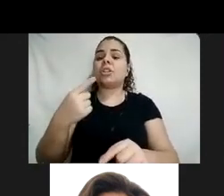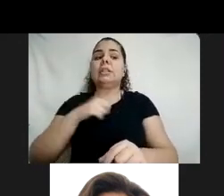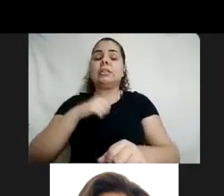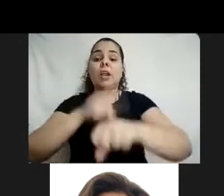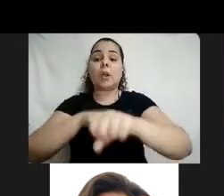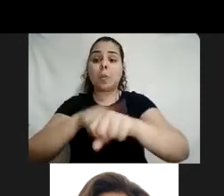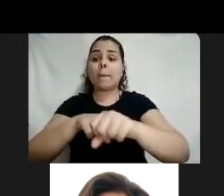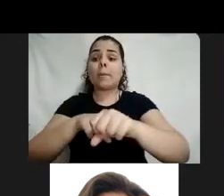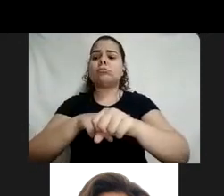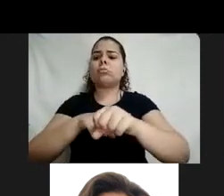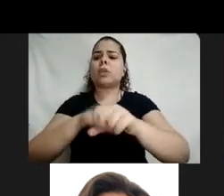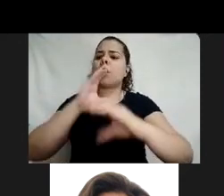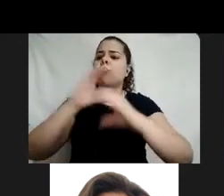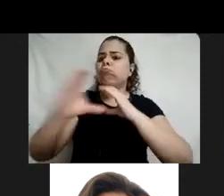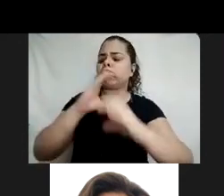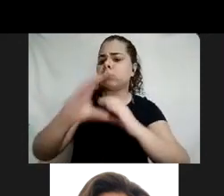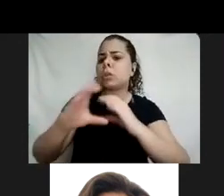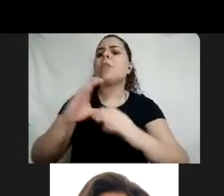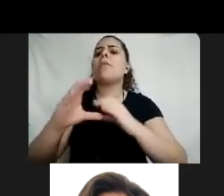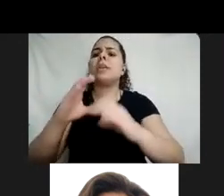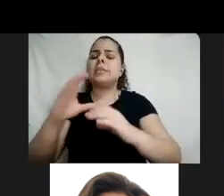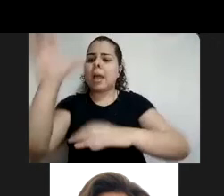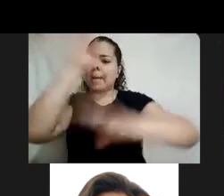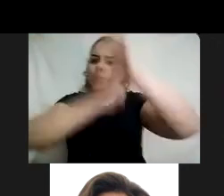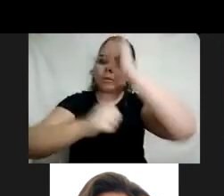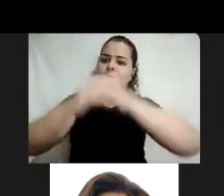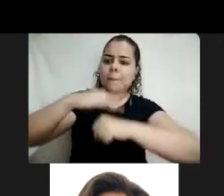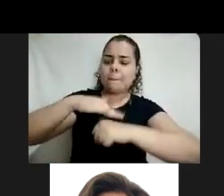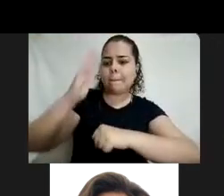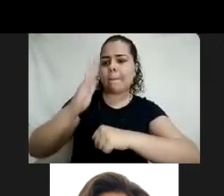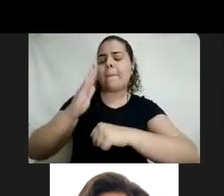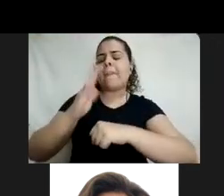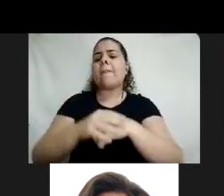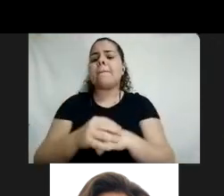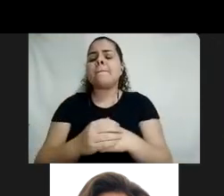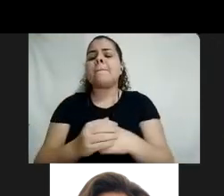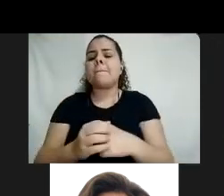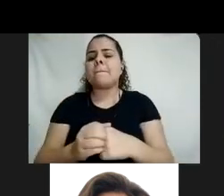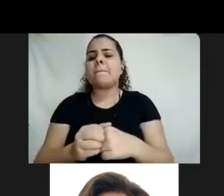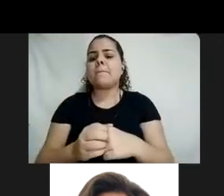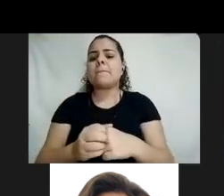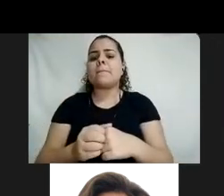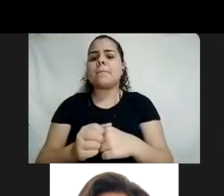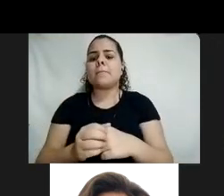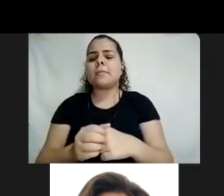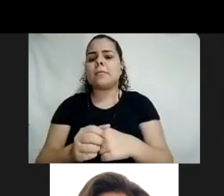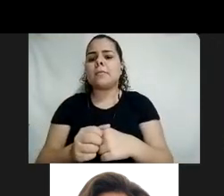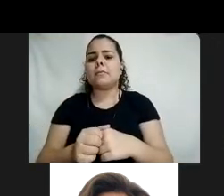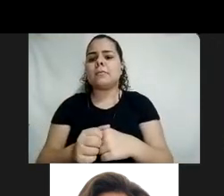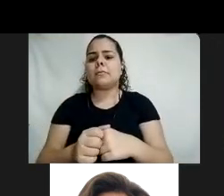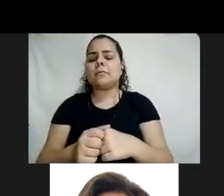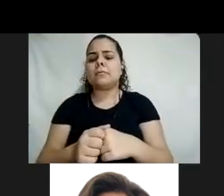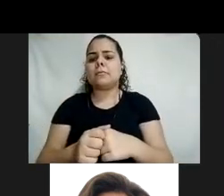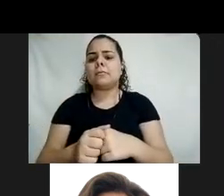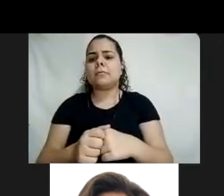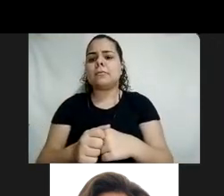para chegar num ponto melhor. Coisas que não eram certas e coisas que eu bati o pé porque eu achava que era